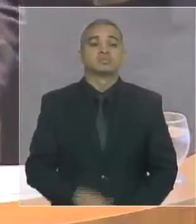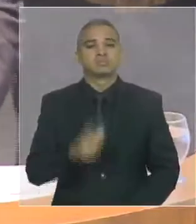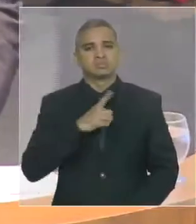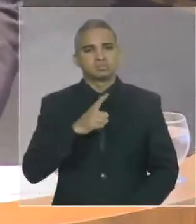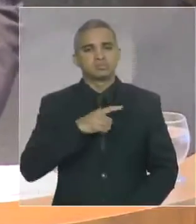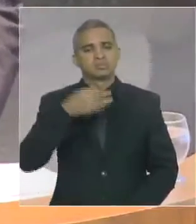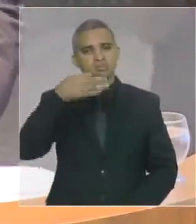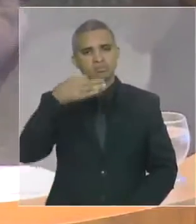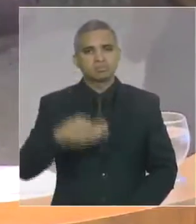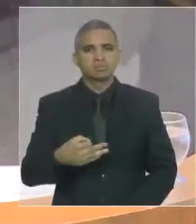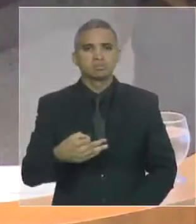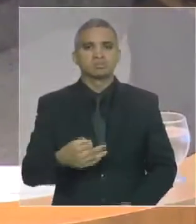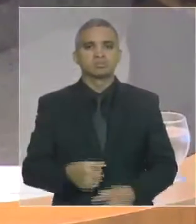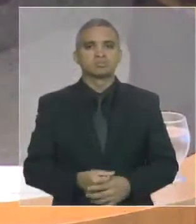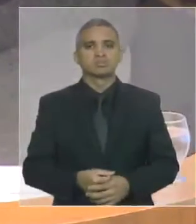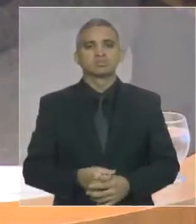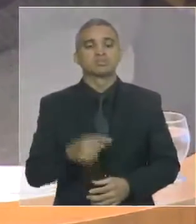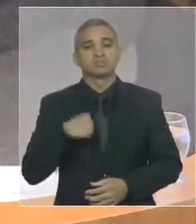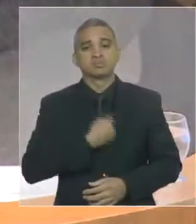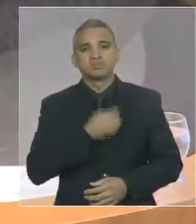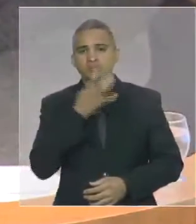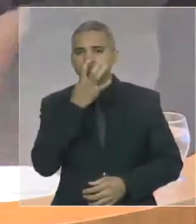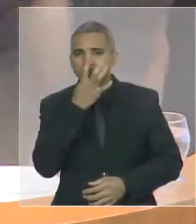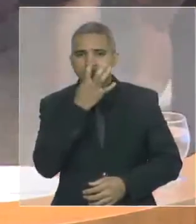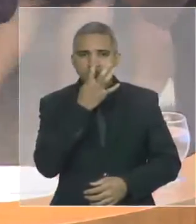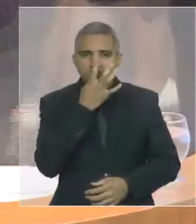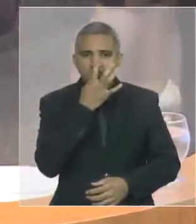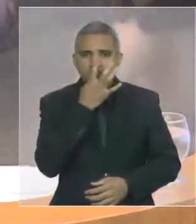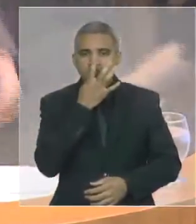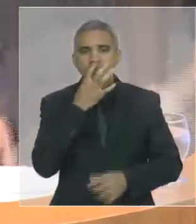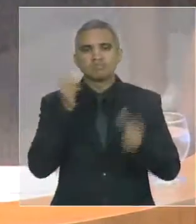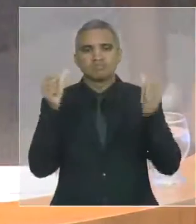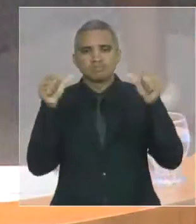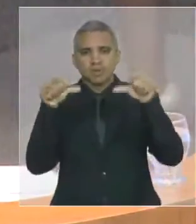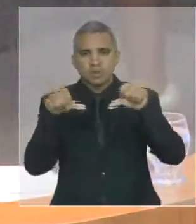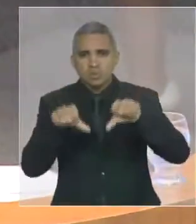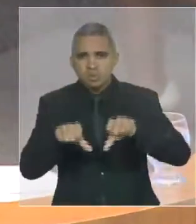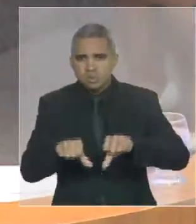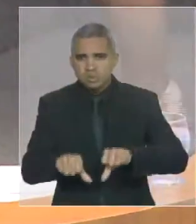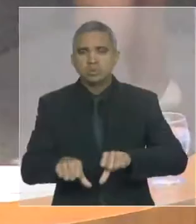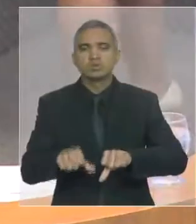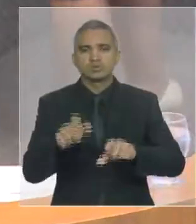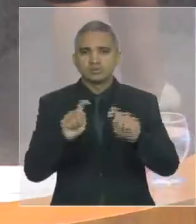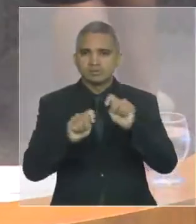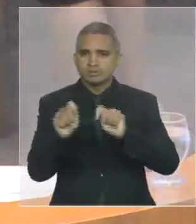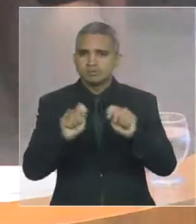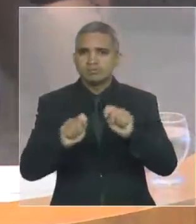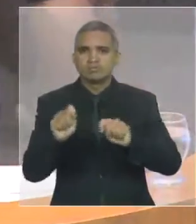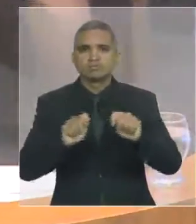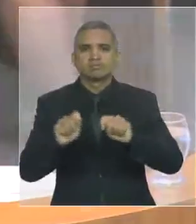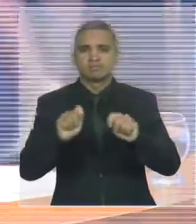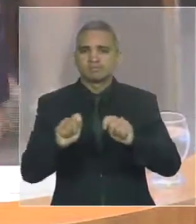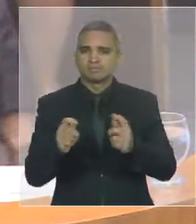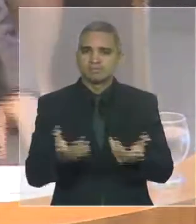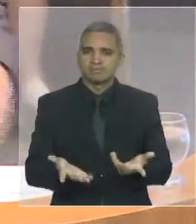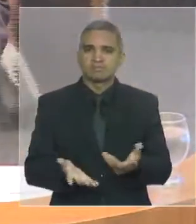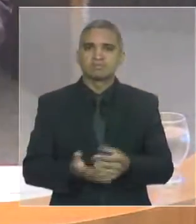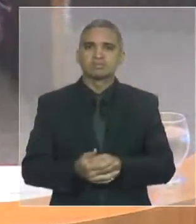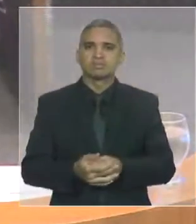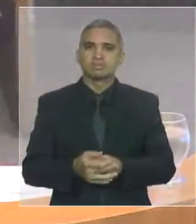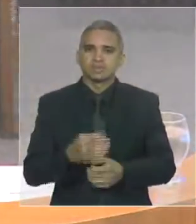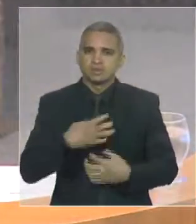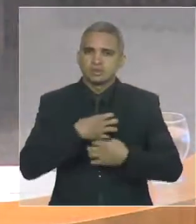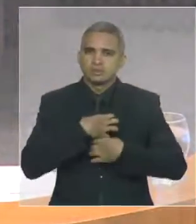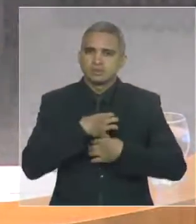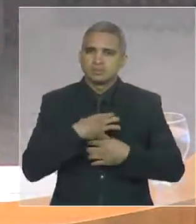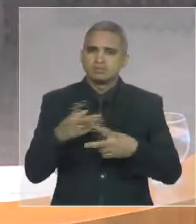em que, lamentavelmente, assistimos à agudização de uma grave crise econômica, que ameaça ser tão longa quanto